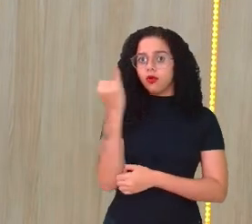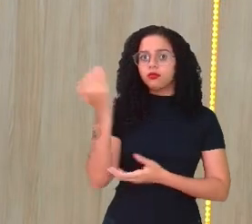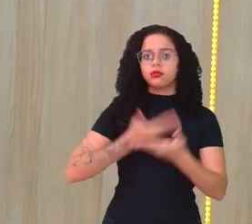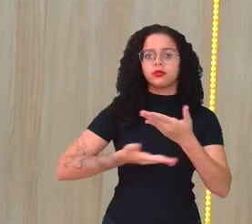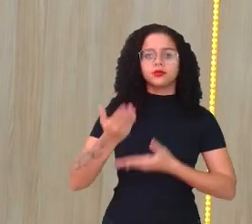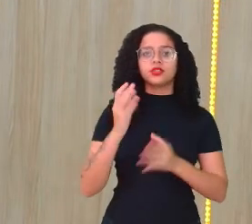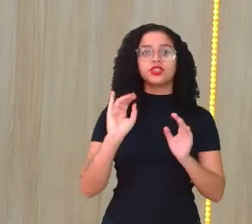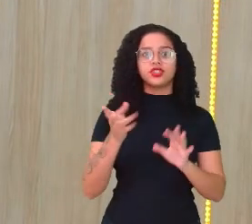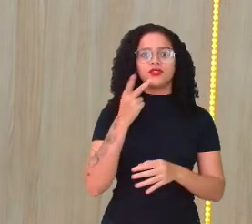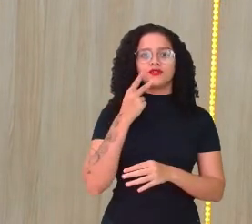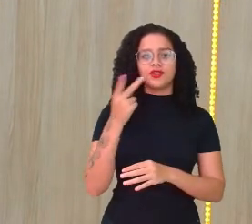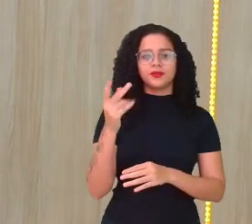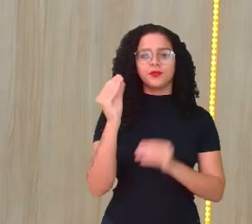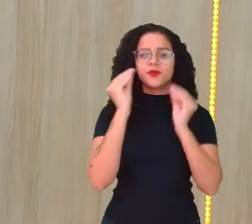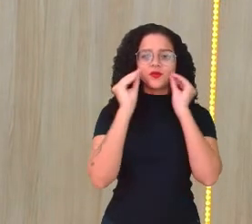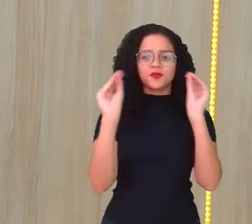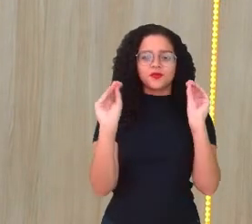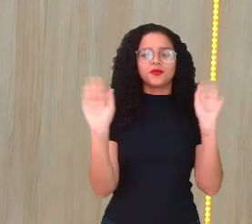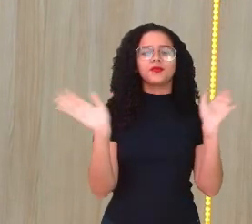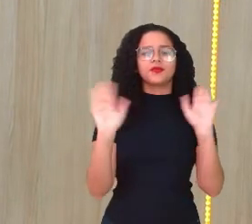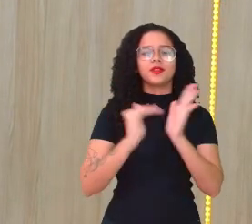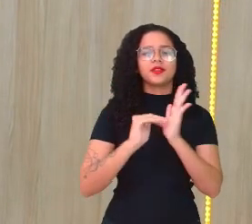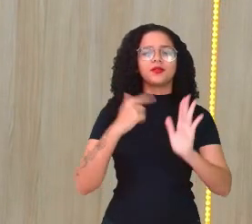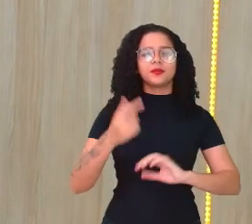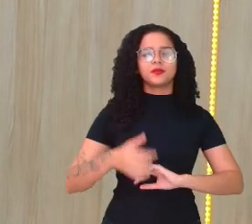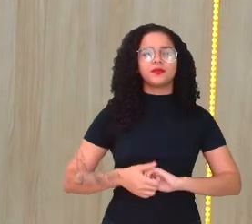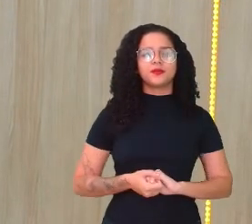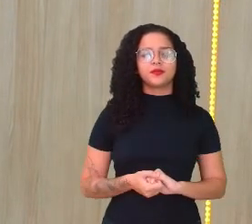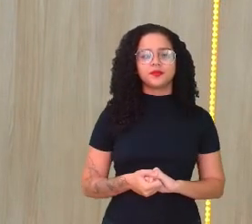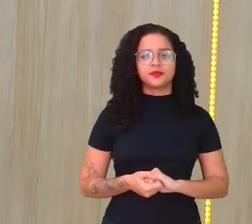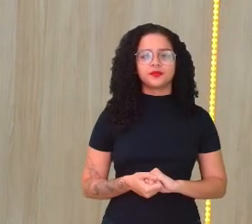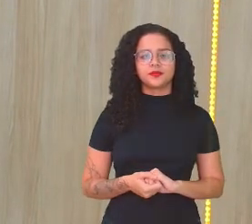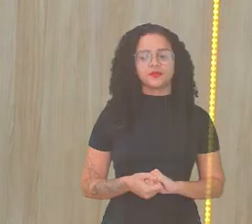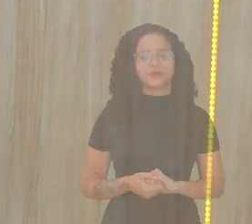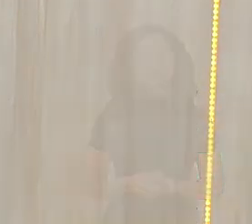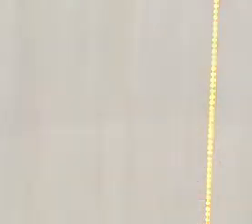falei com vocês, tá bom? Ó, beijo, aguardo vocês. Tchau, tchau.